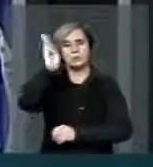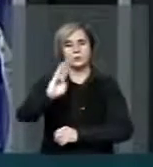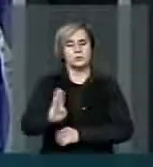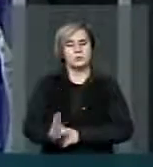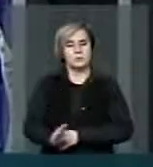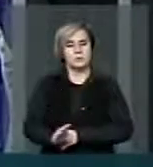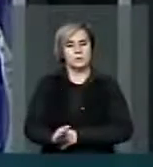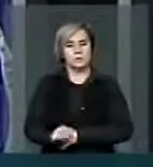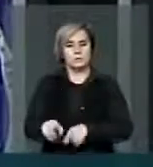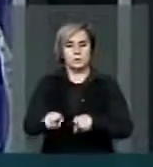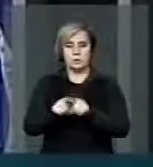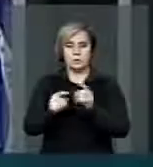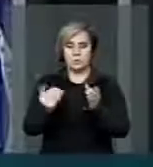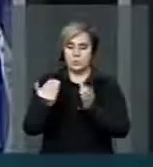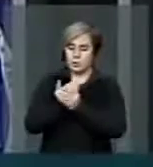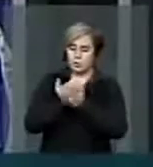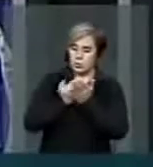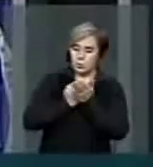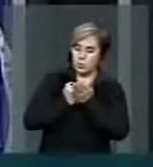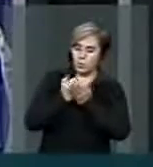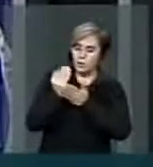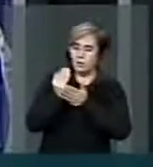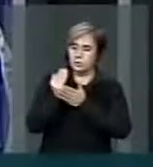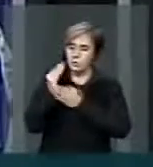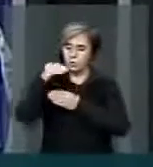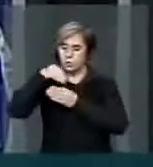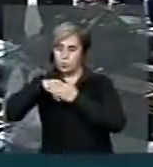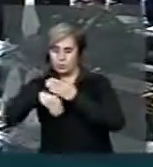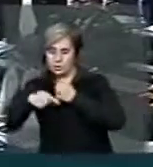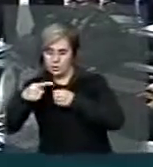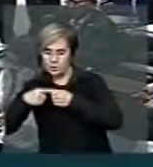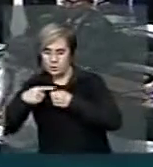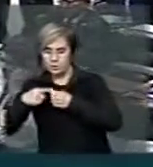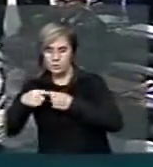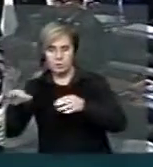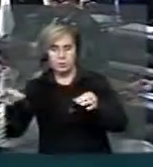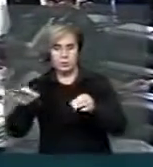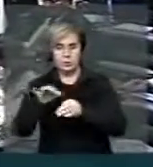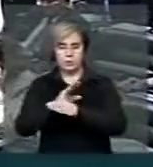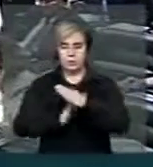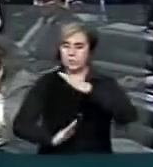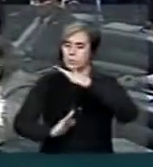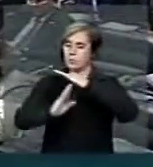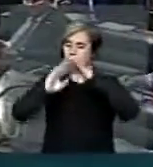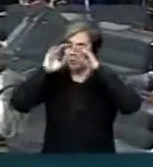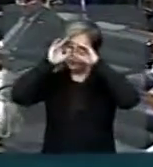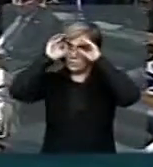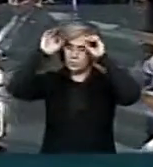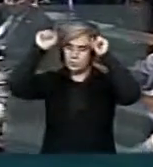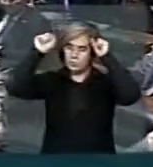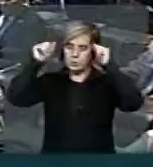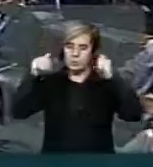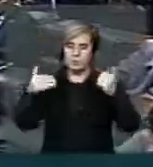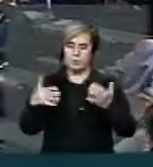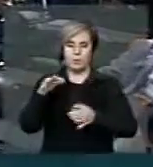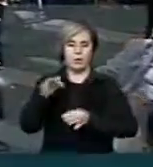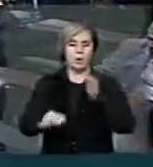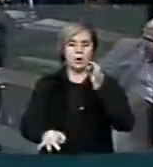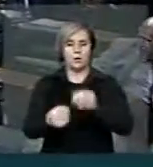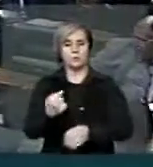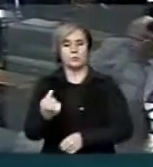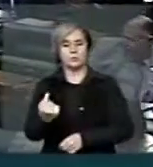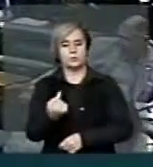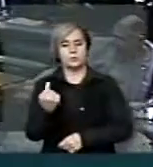que o processo começa lá no interior e termina no Supremo Tribunal Federal. A justiça é una,